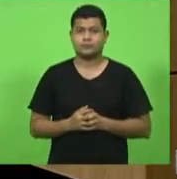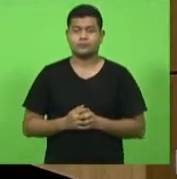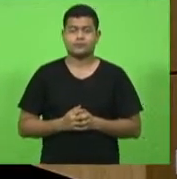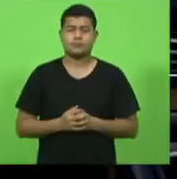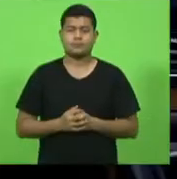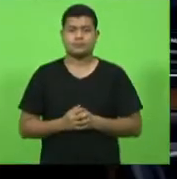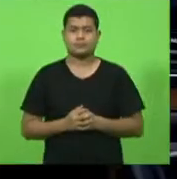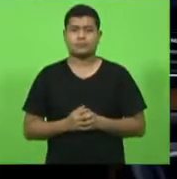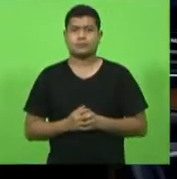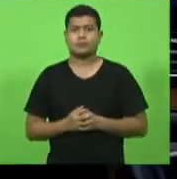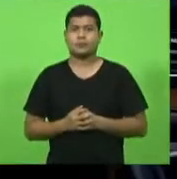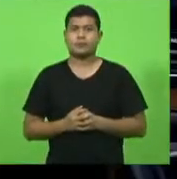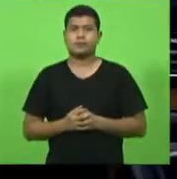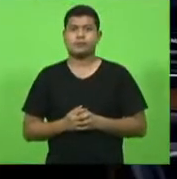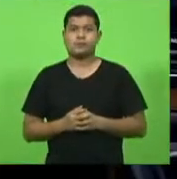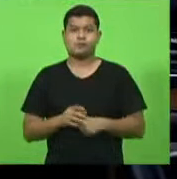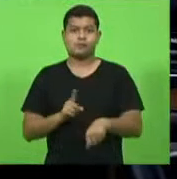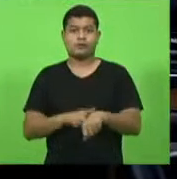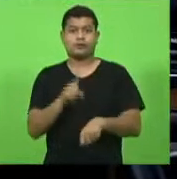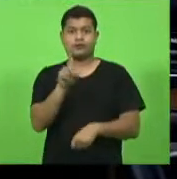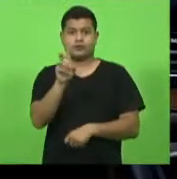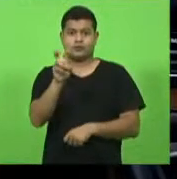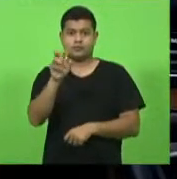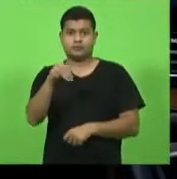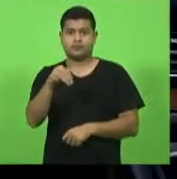por 15 minutos deputado